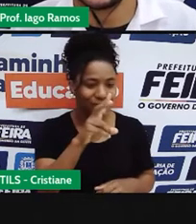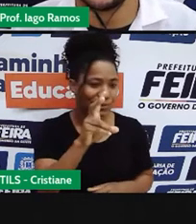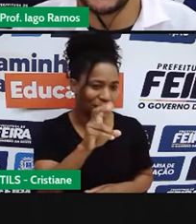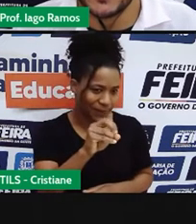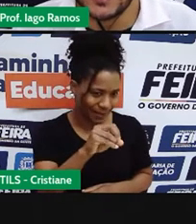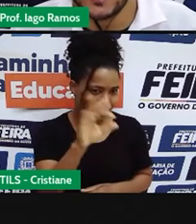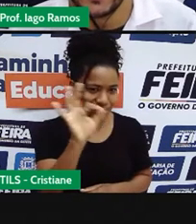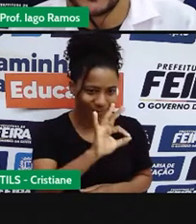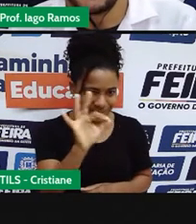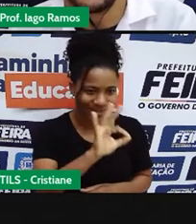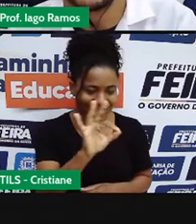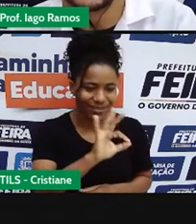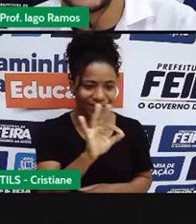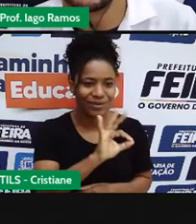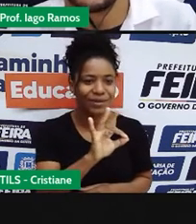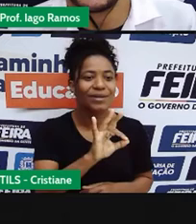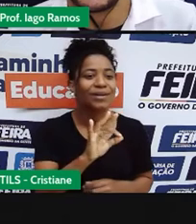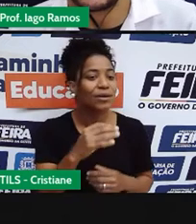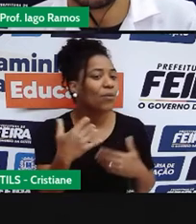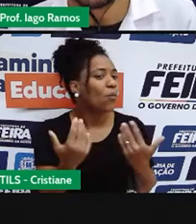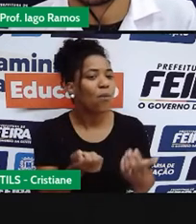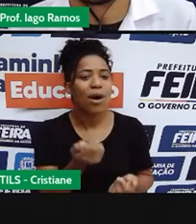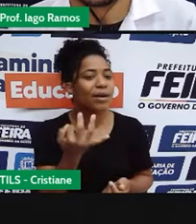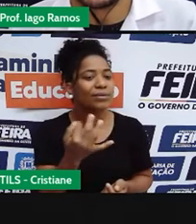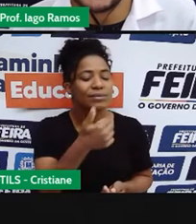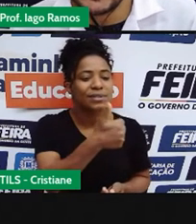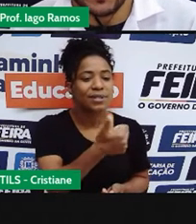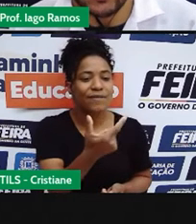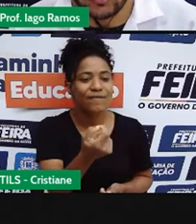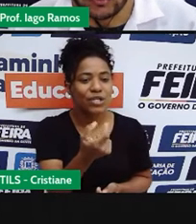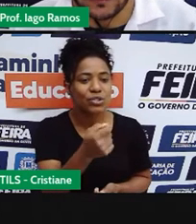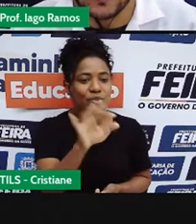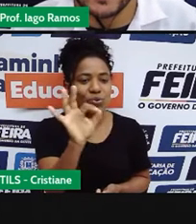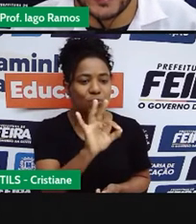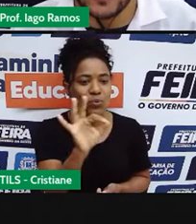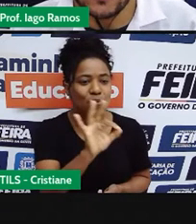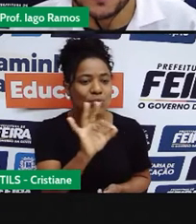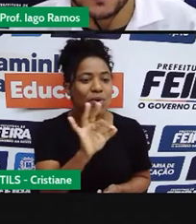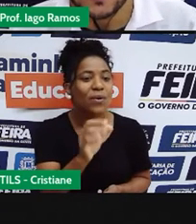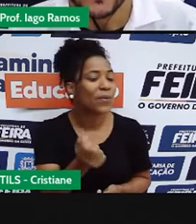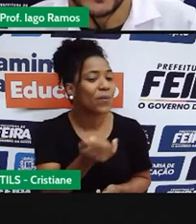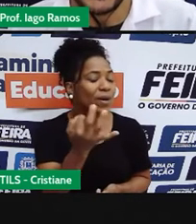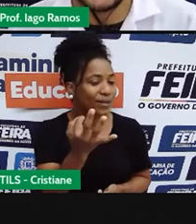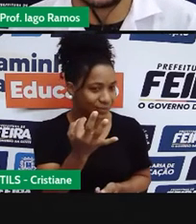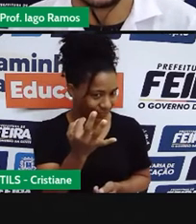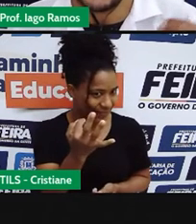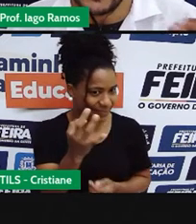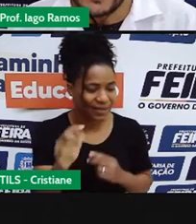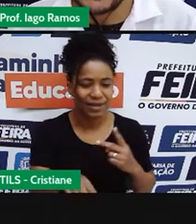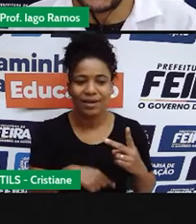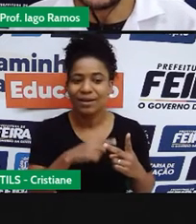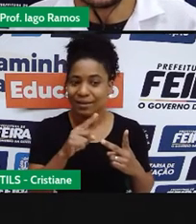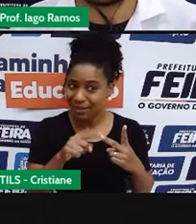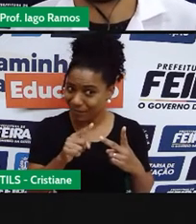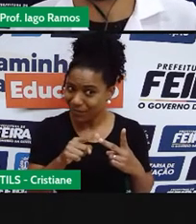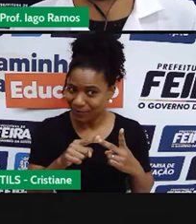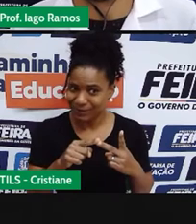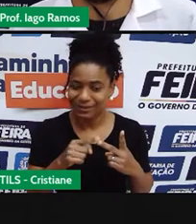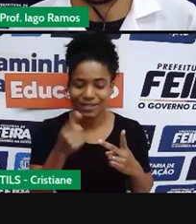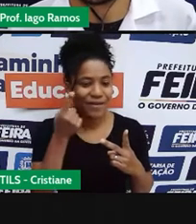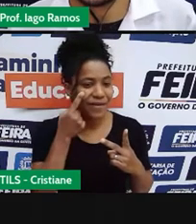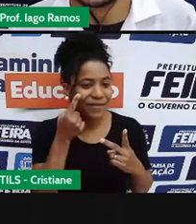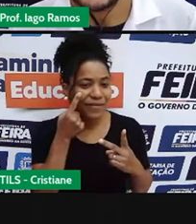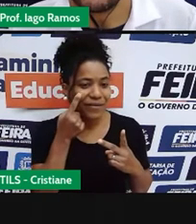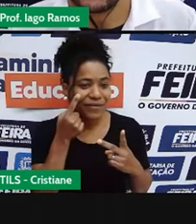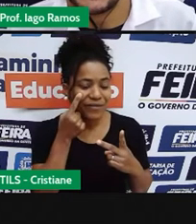de 120 e ver quanto é que vai ficar o valor desse produto, certo? E a segunda forma